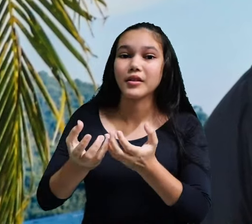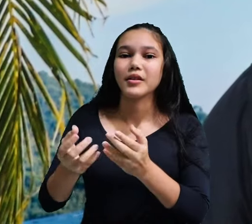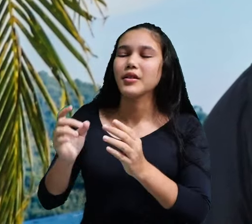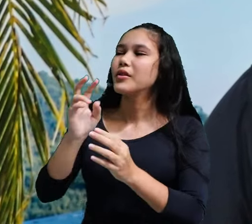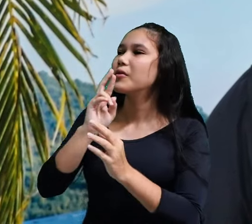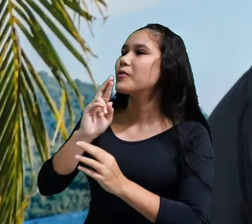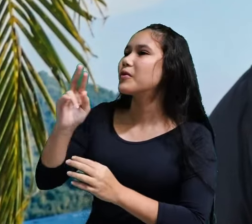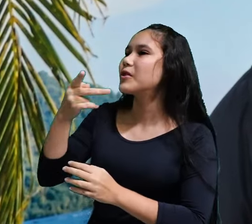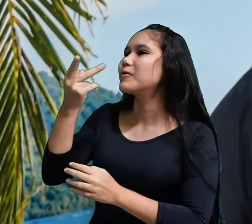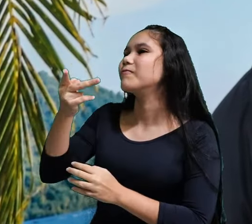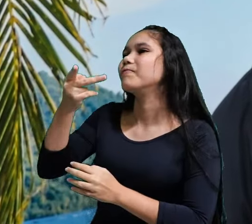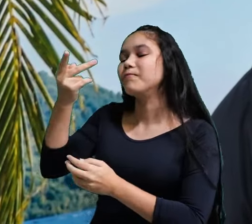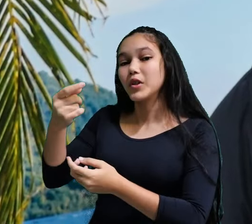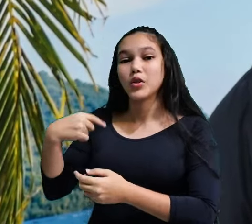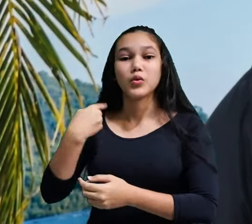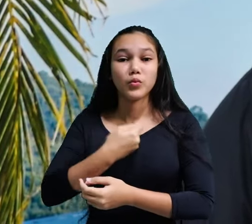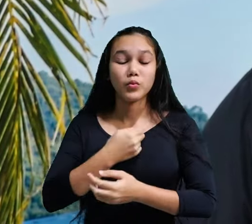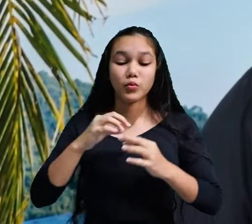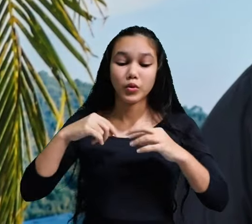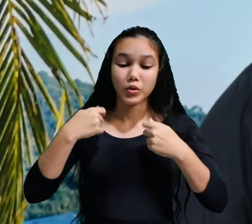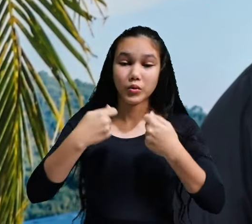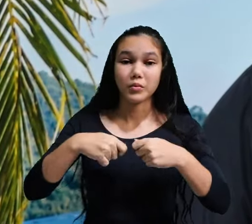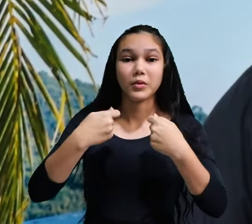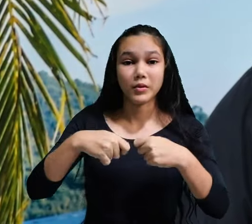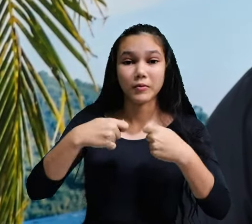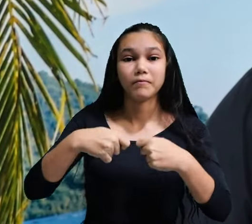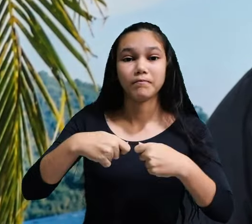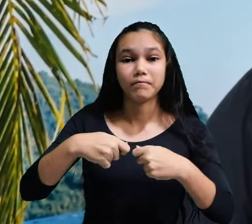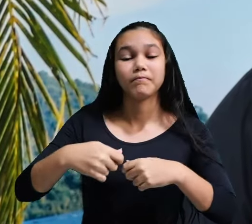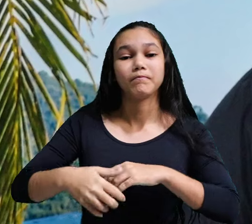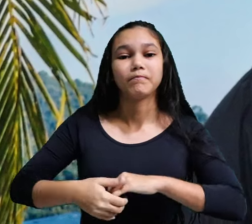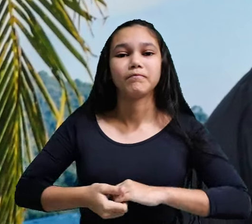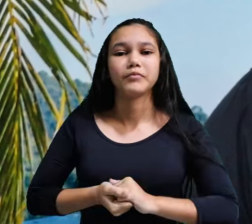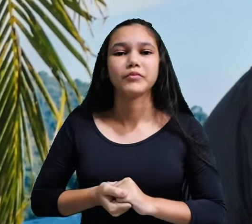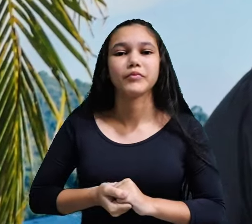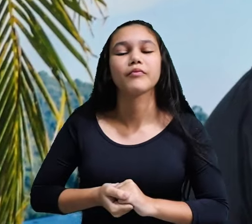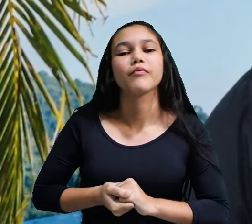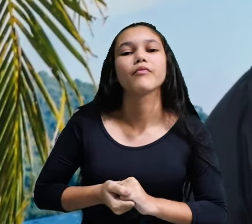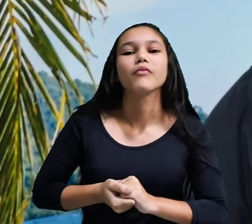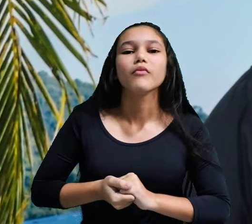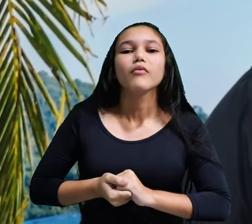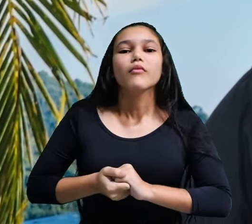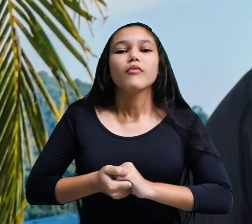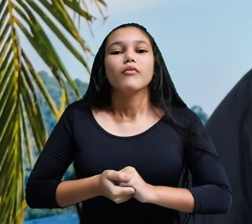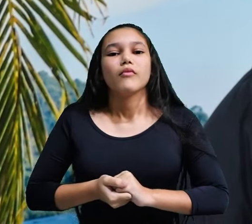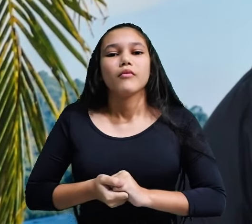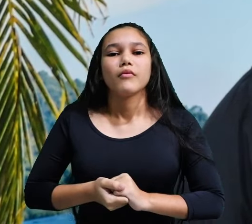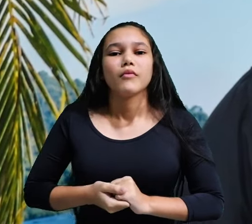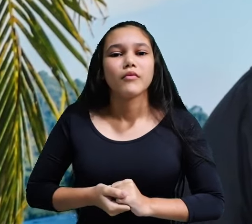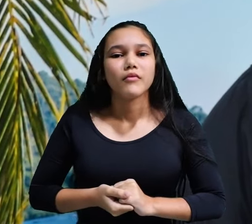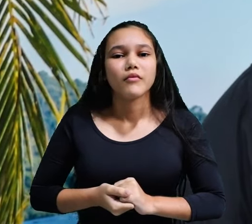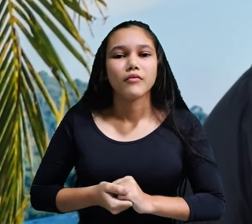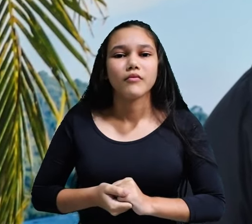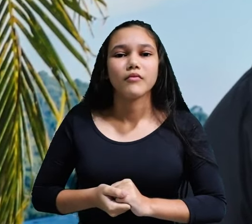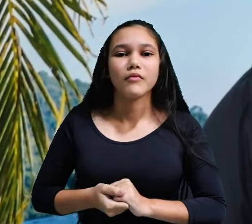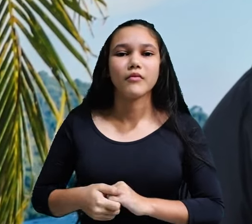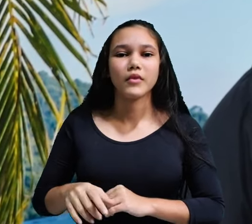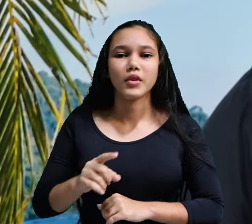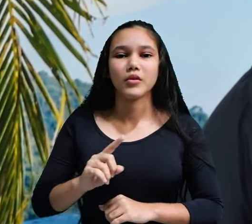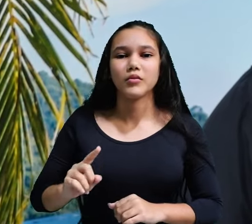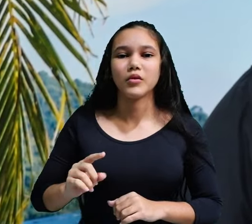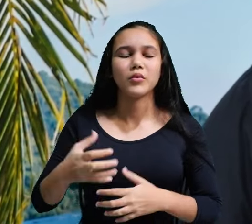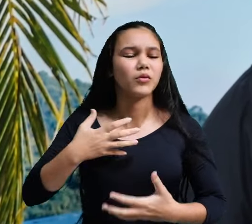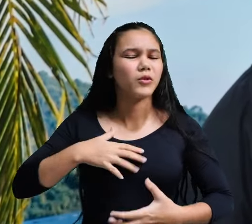a Ele as nossas necessidades. Escrevendo aos filipenses, no capítulo 4, verso 6, ele diz, Não